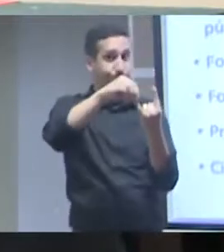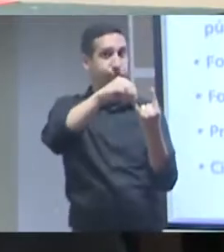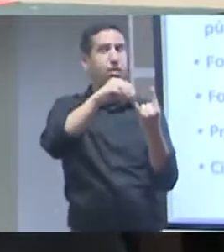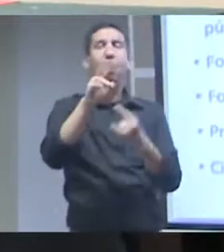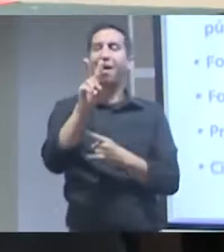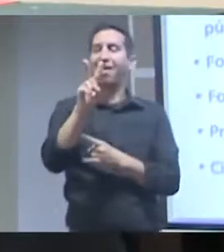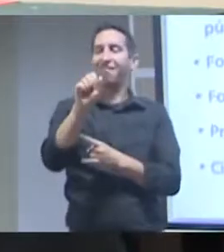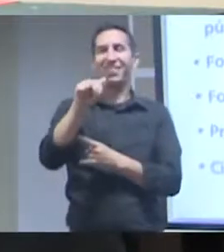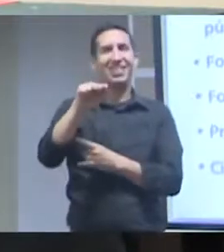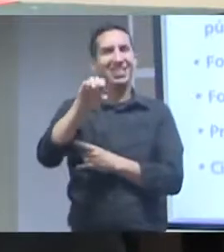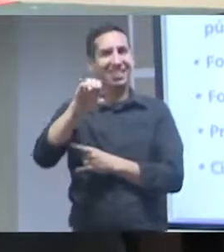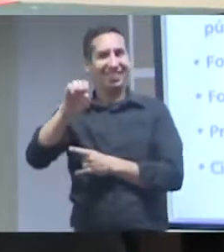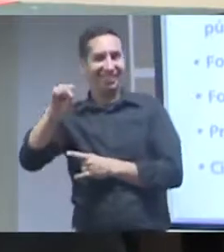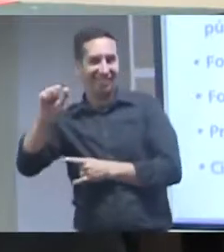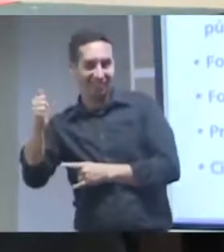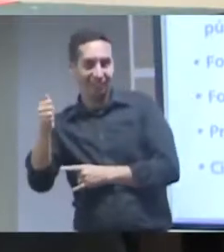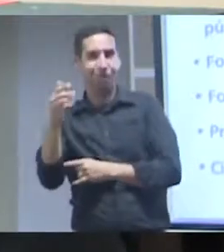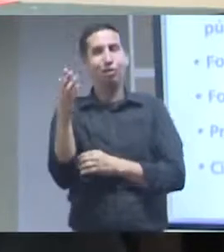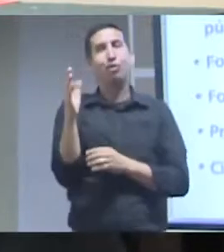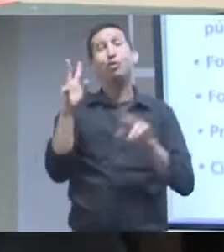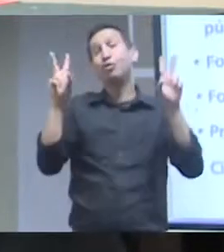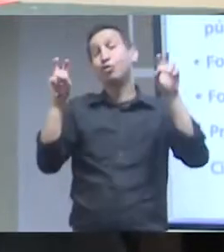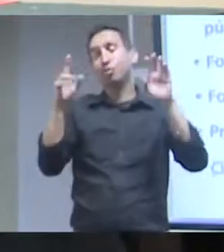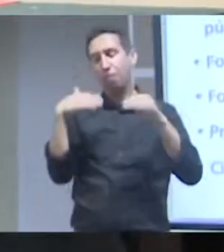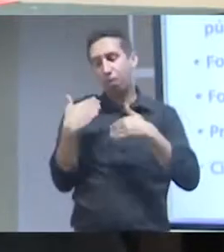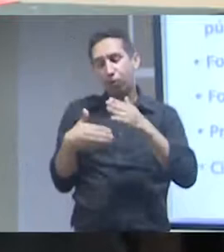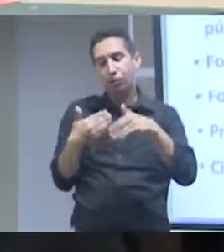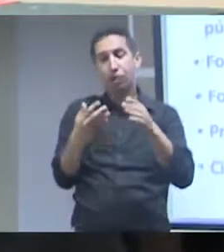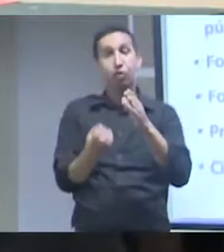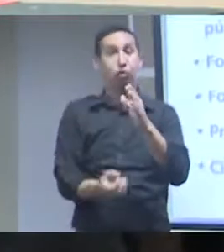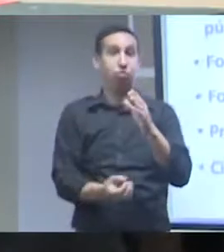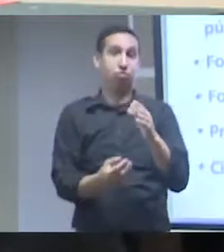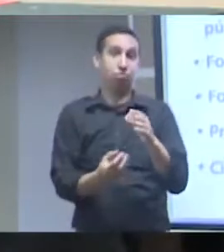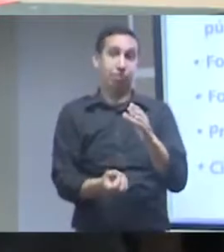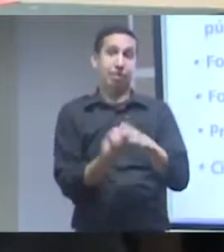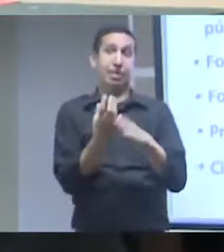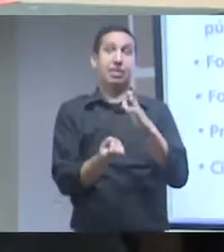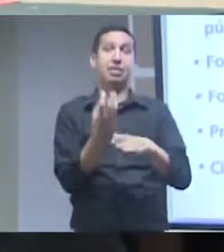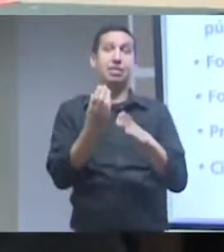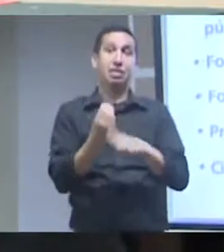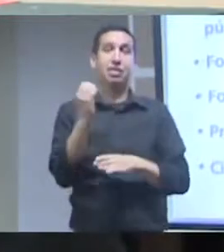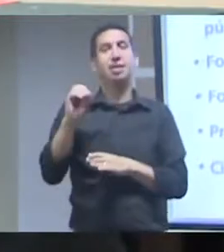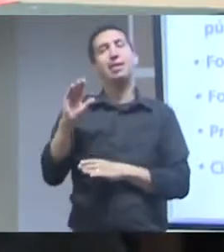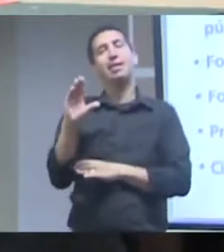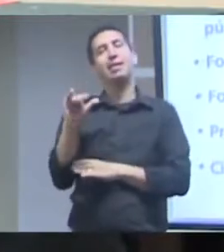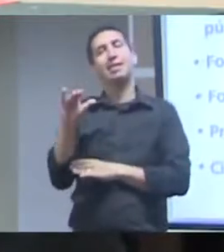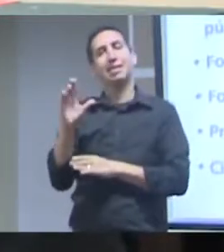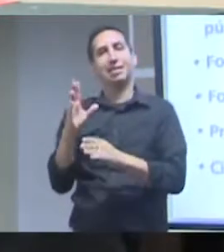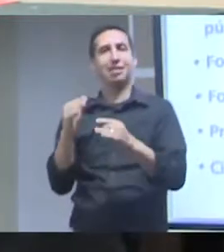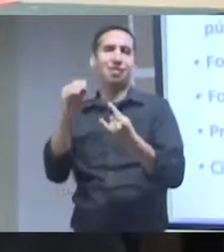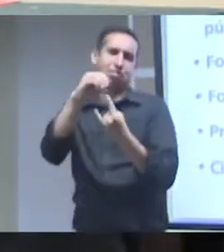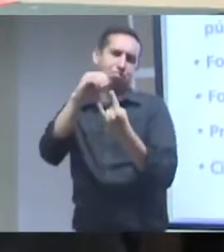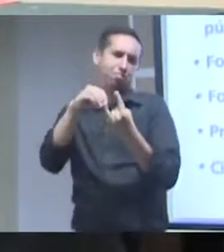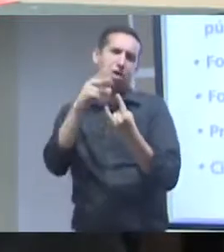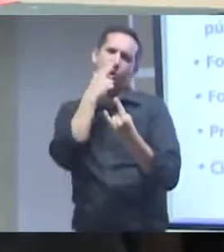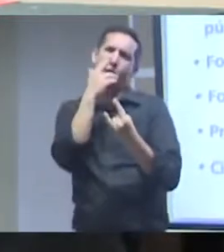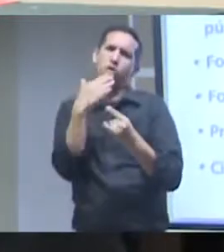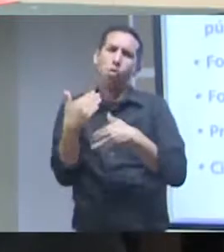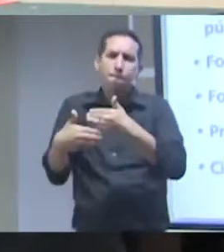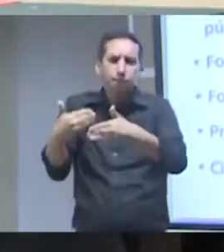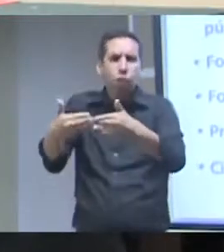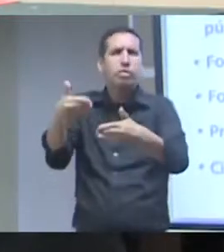de construção da política de ciência aberta na Fiocruz, que eu acho que é um processo que é exatamente